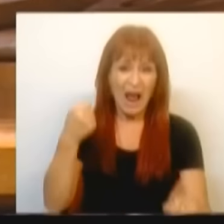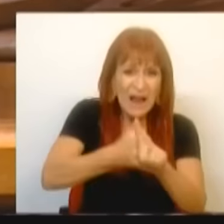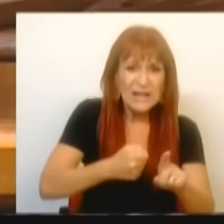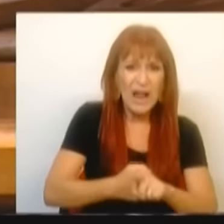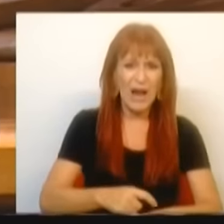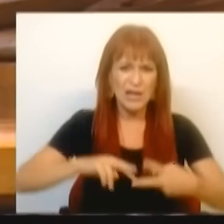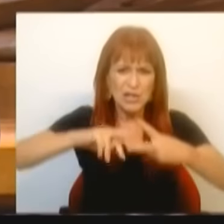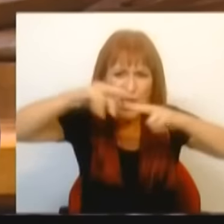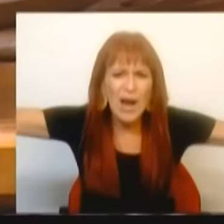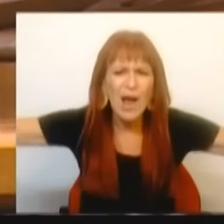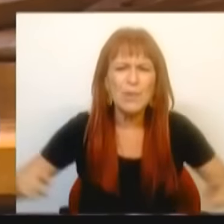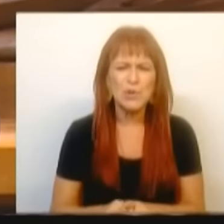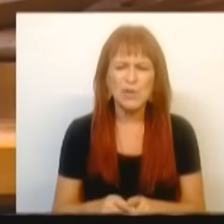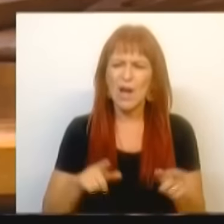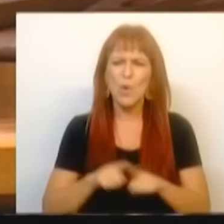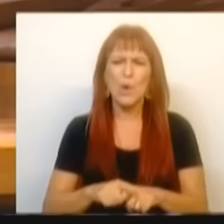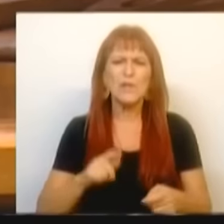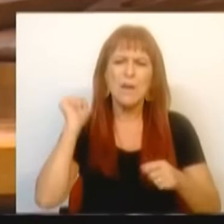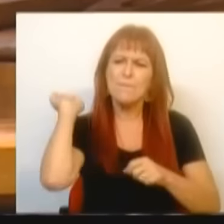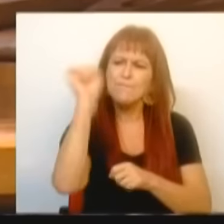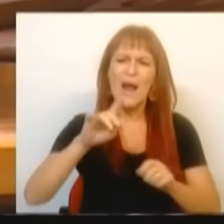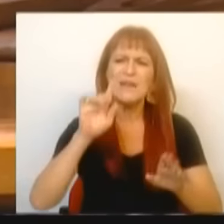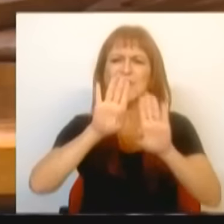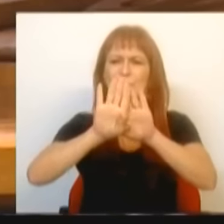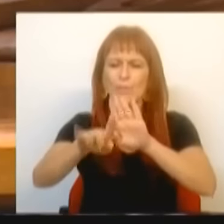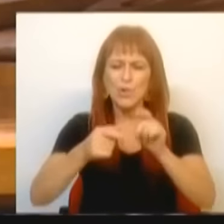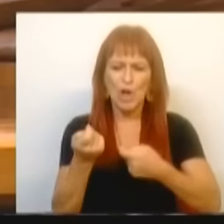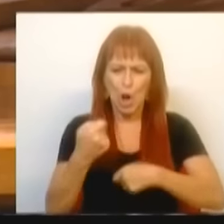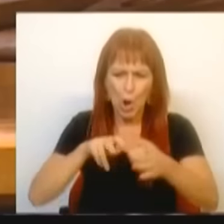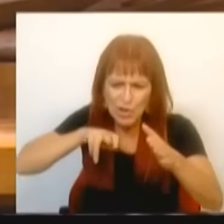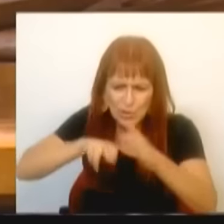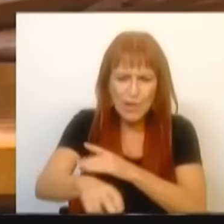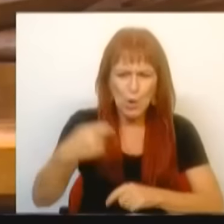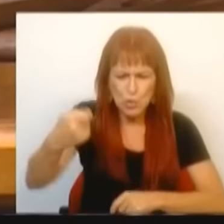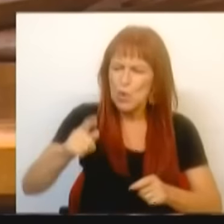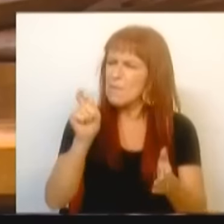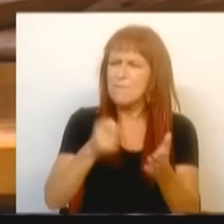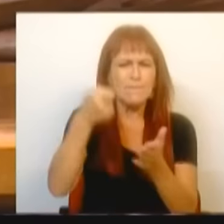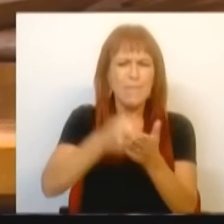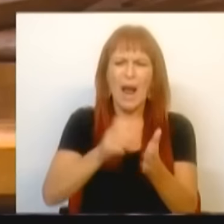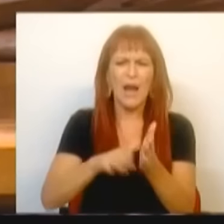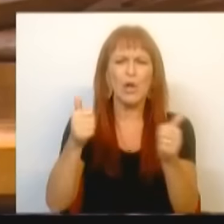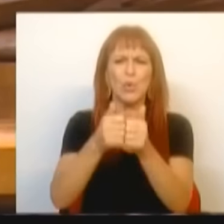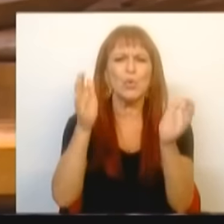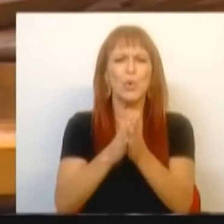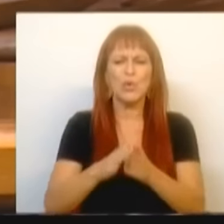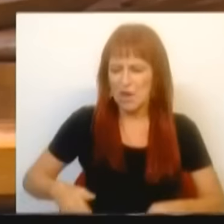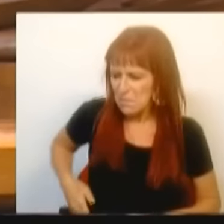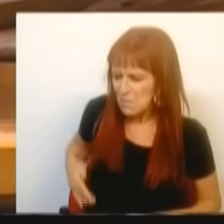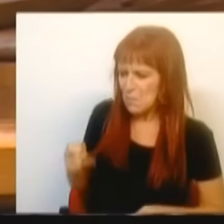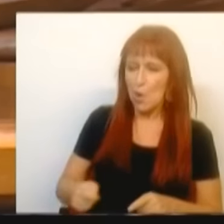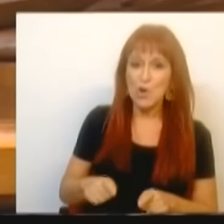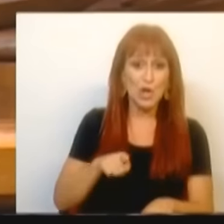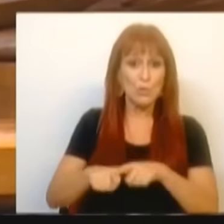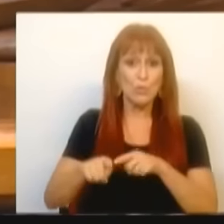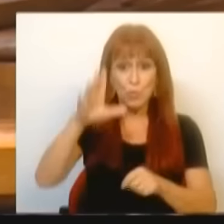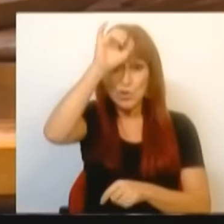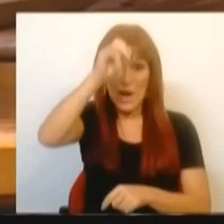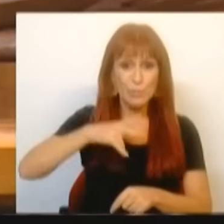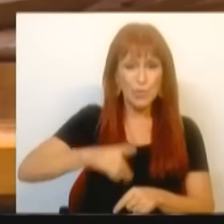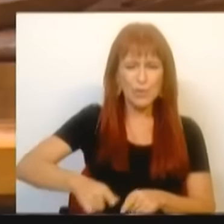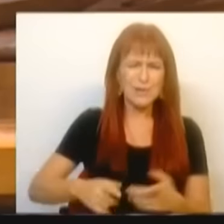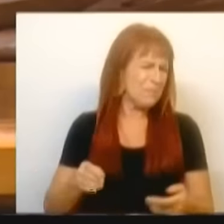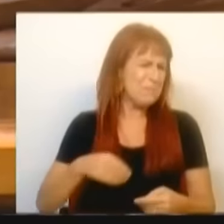municipais, partam montras, entrem em lojas. O seguro paga tudo e sai tudo dos boços do Estado português. Não se